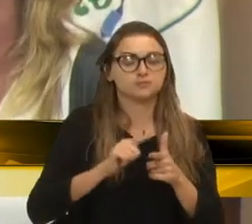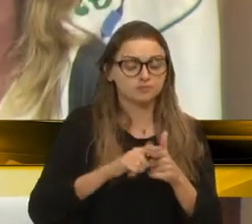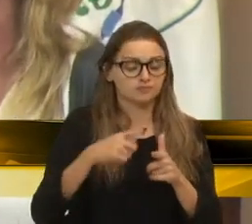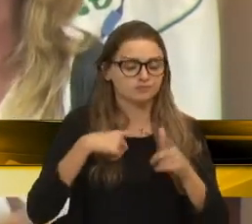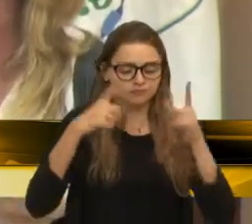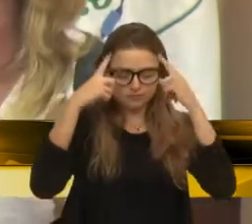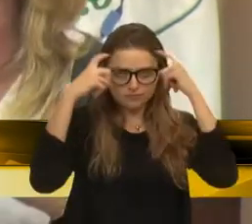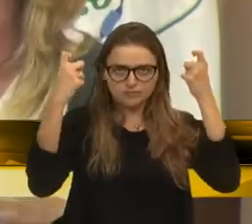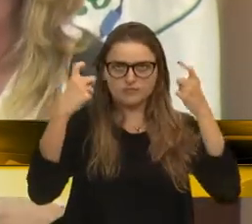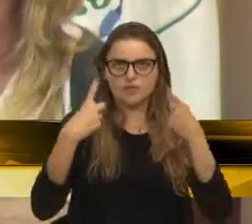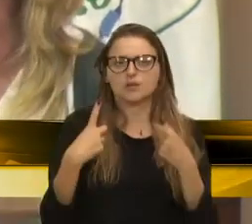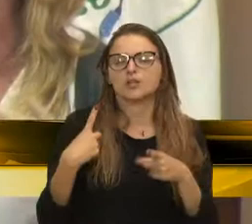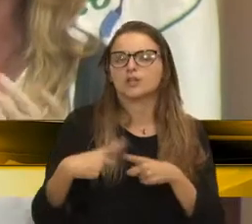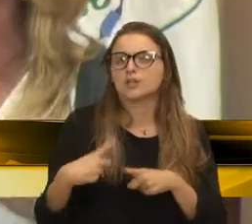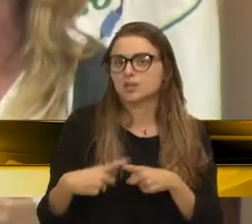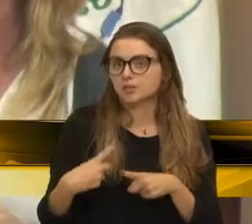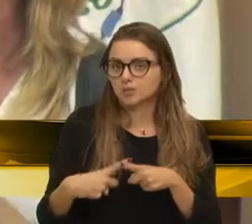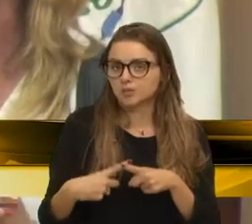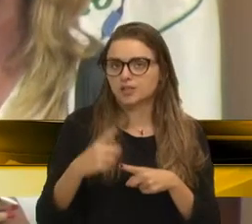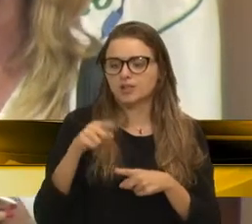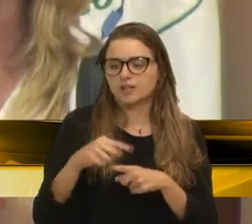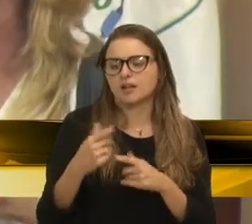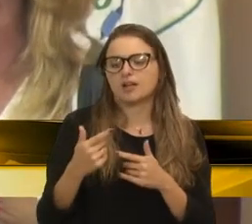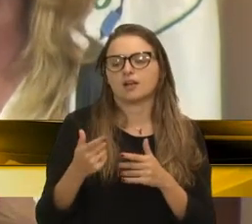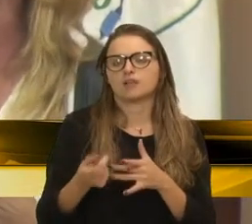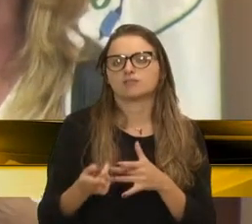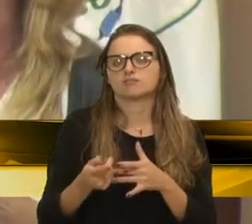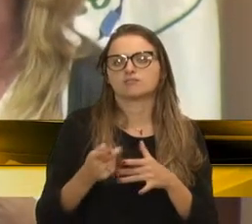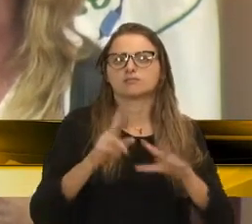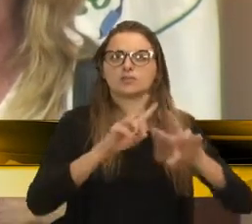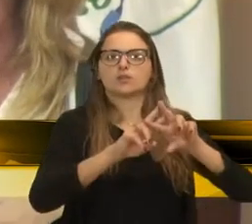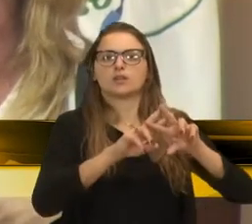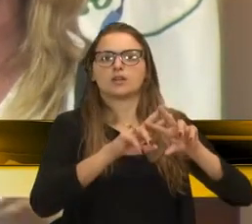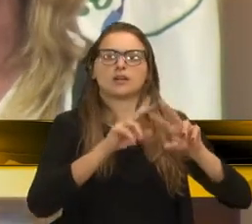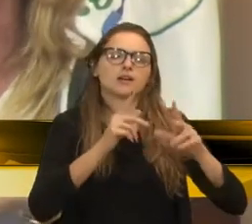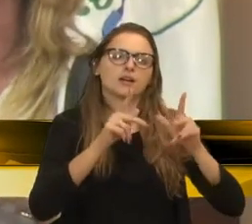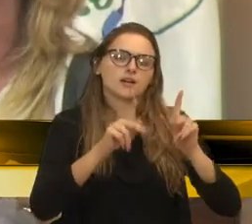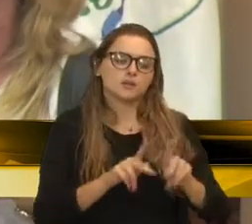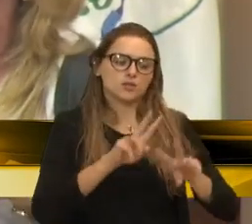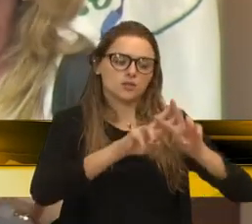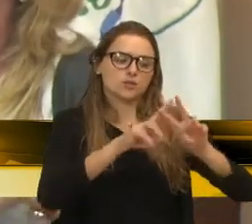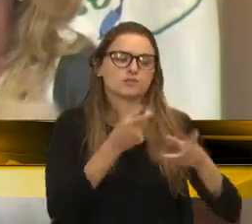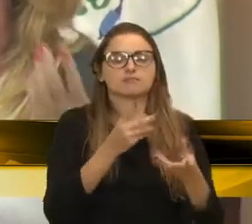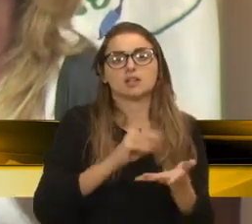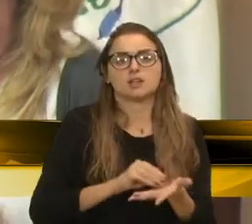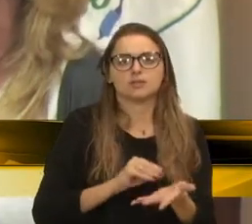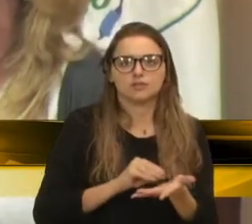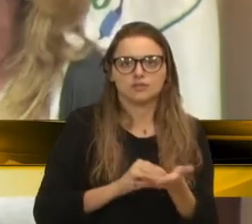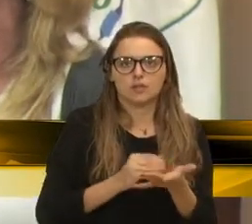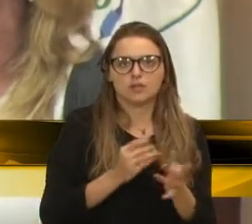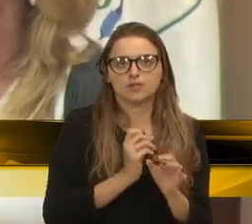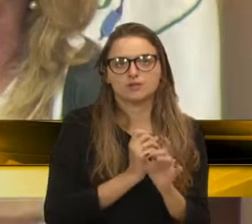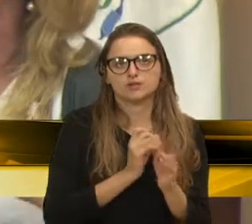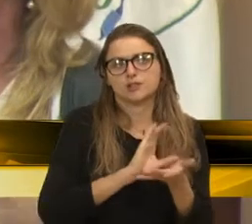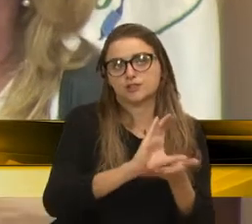violência, porque ela é uma reprodutora, o sistema carcerário, pela falta de anos de